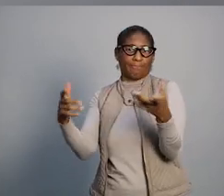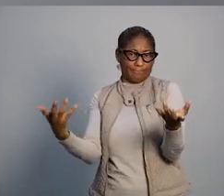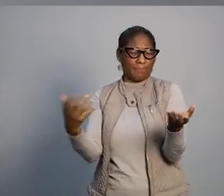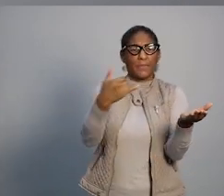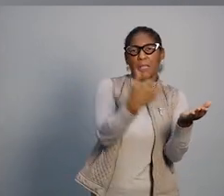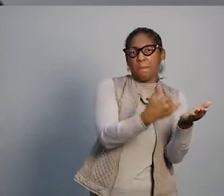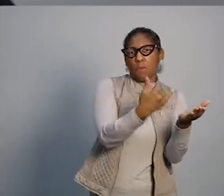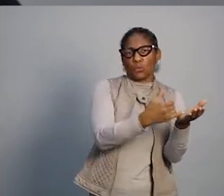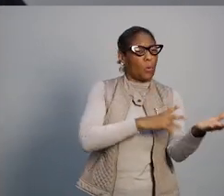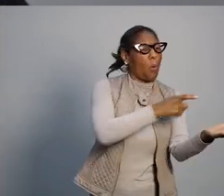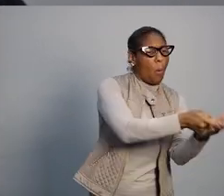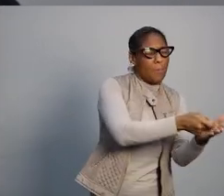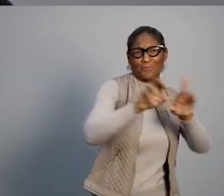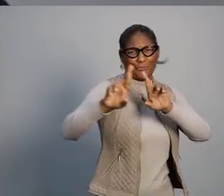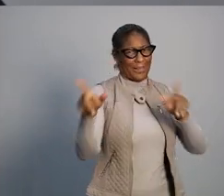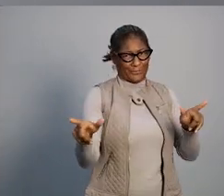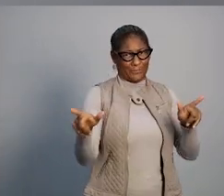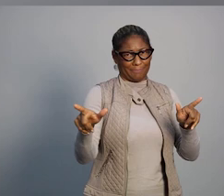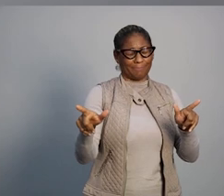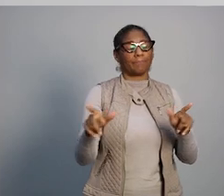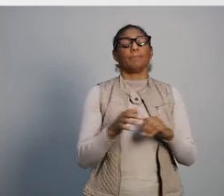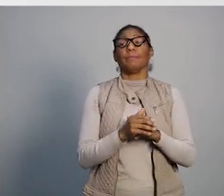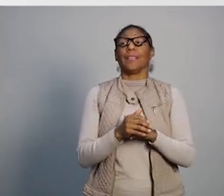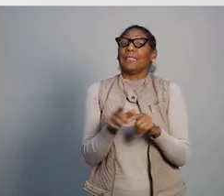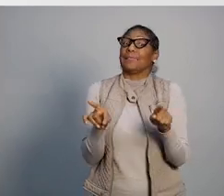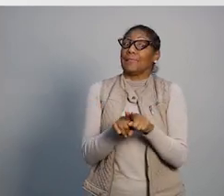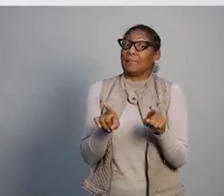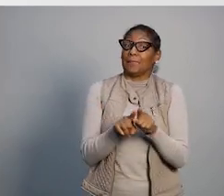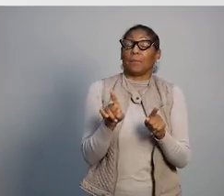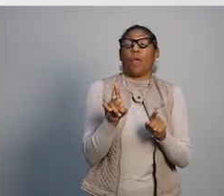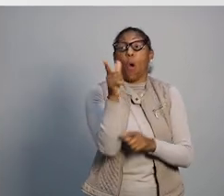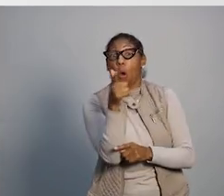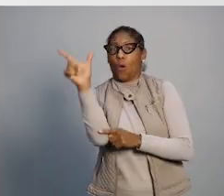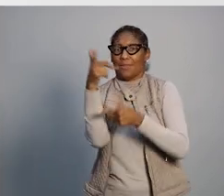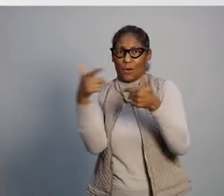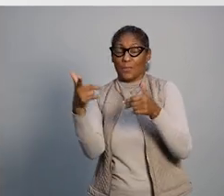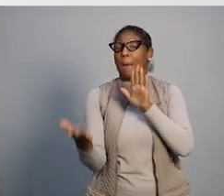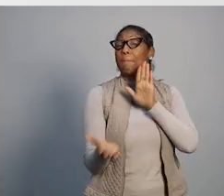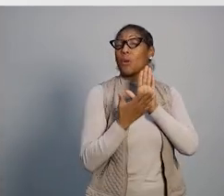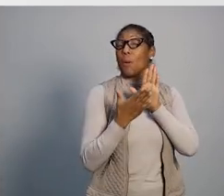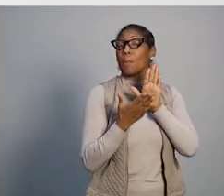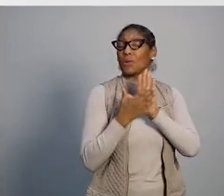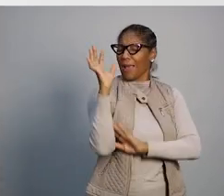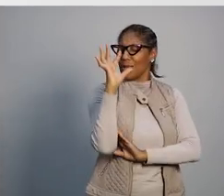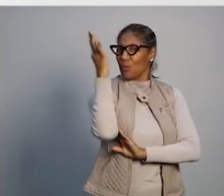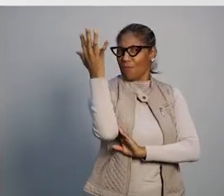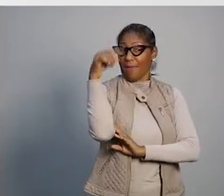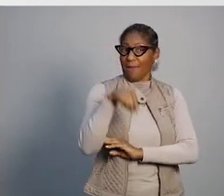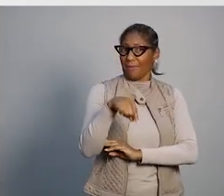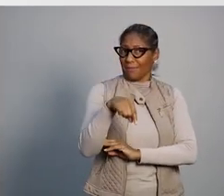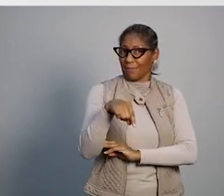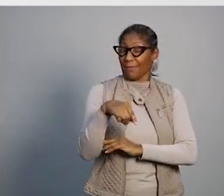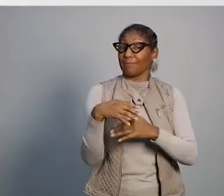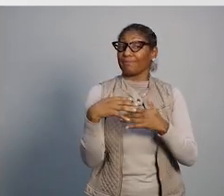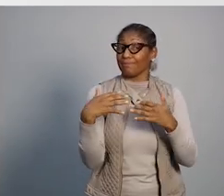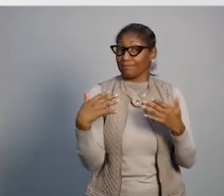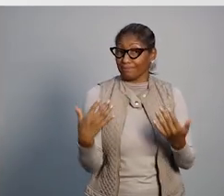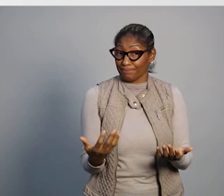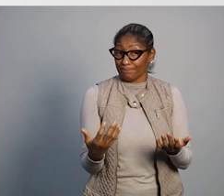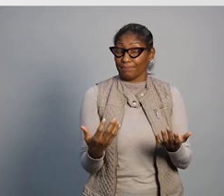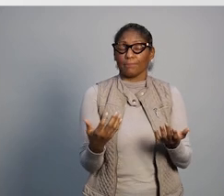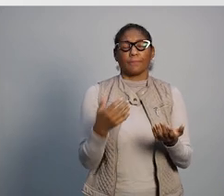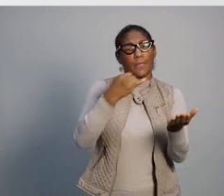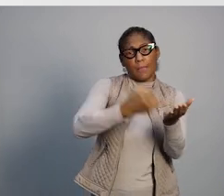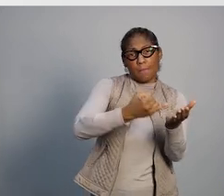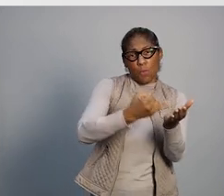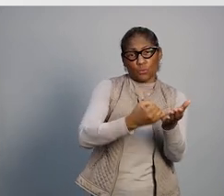detrimento da participação dos impostos sobre o consumo. Outra distorção que nós estamos propondo resolver no nosso sistema